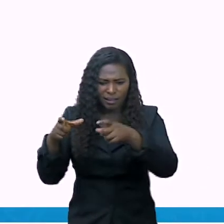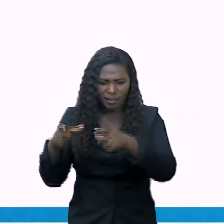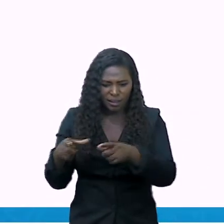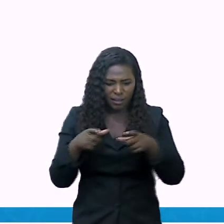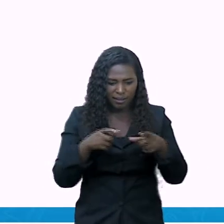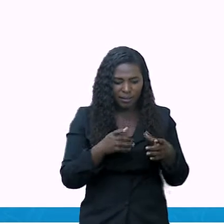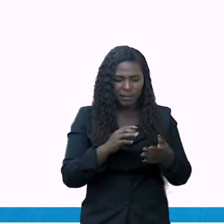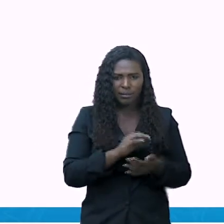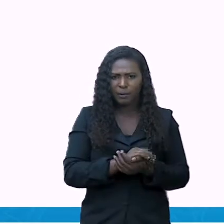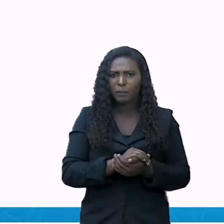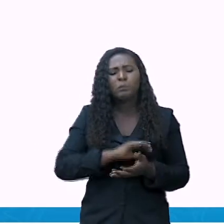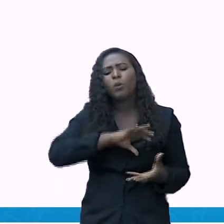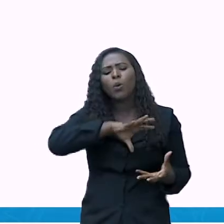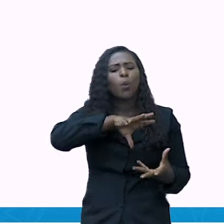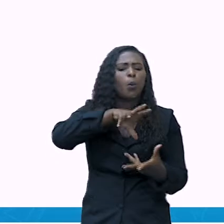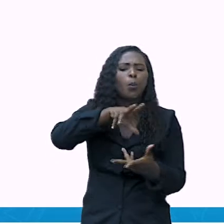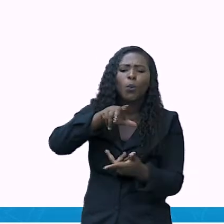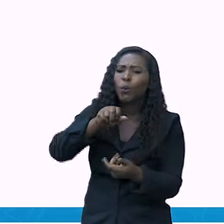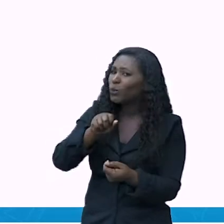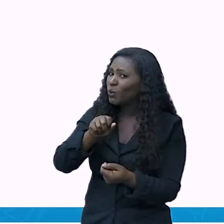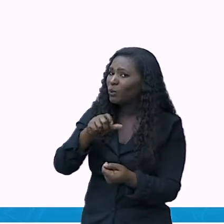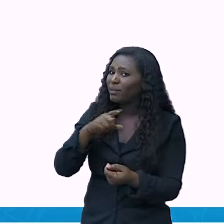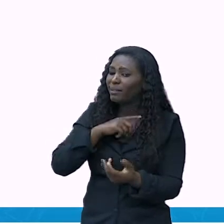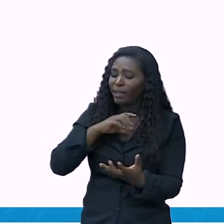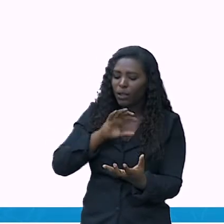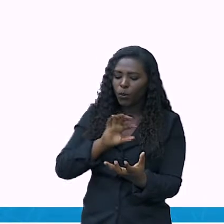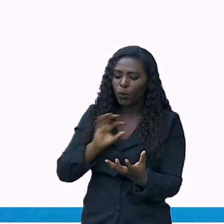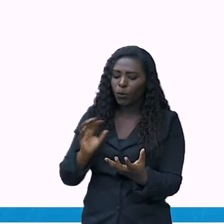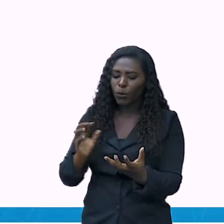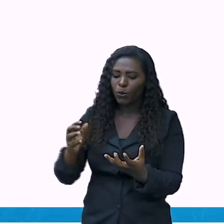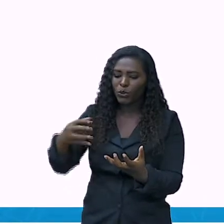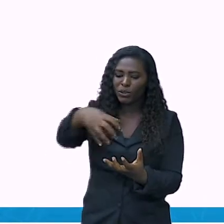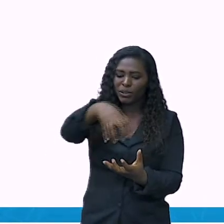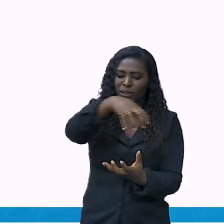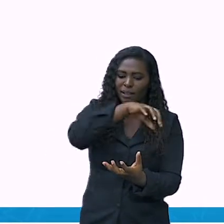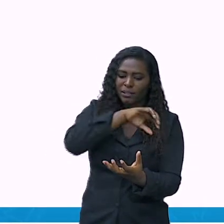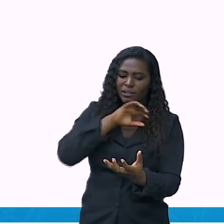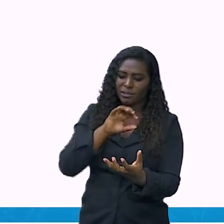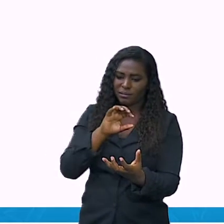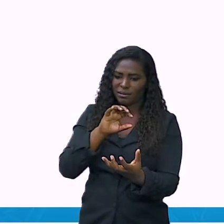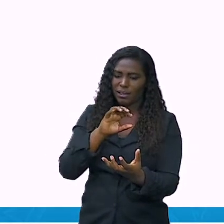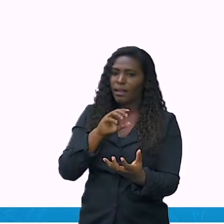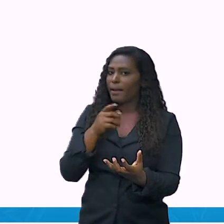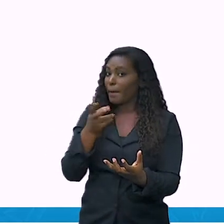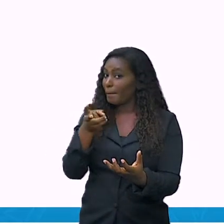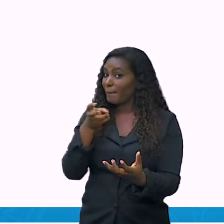Observem que o continente asiático é o maior.